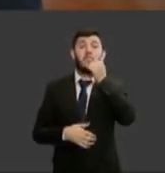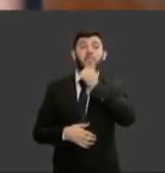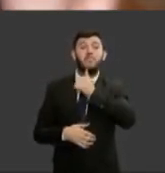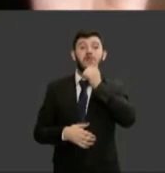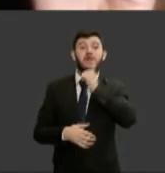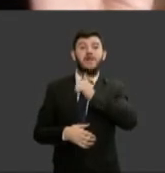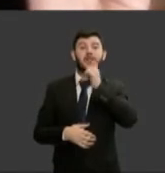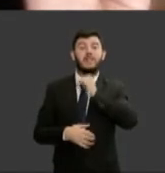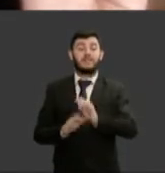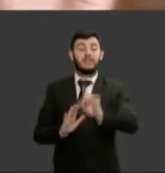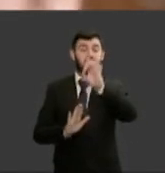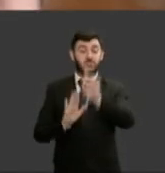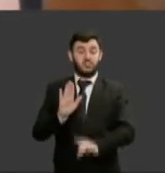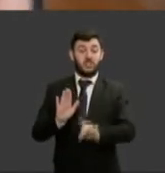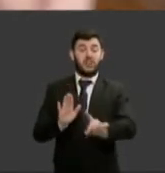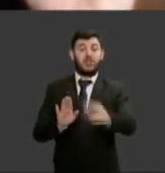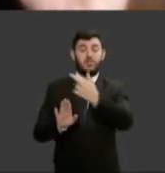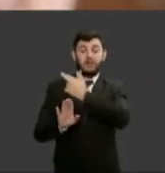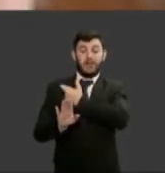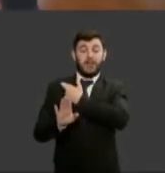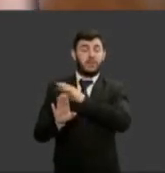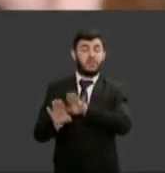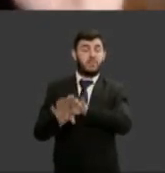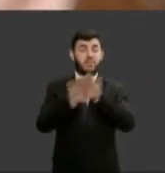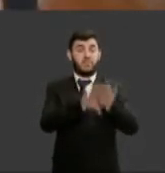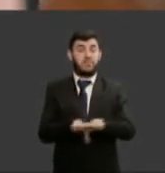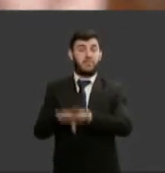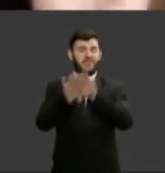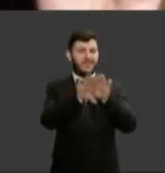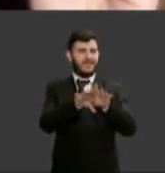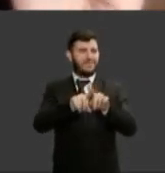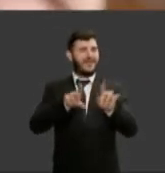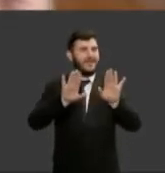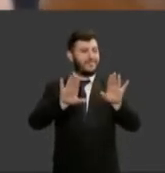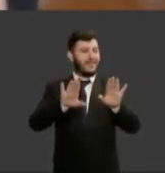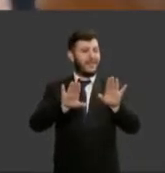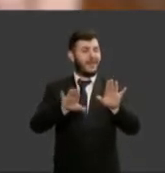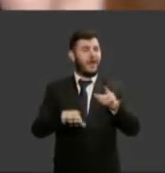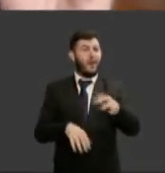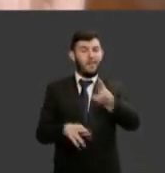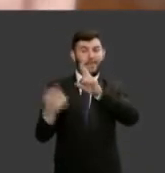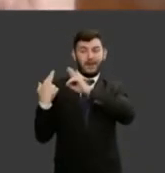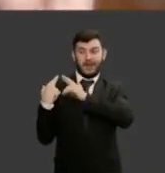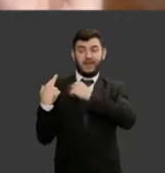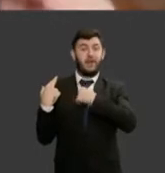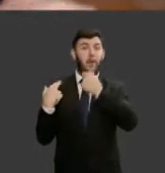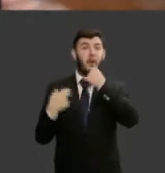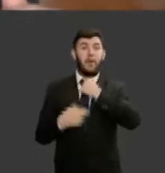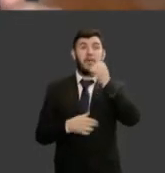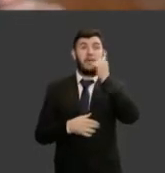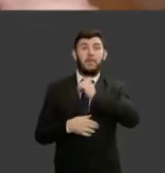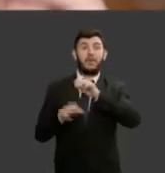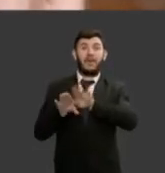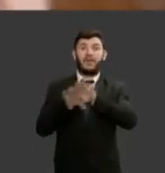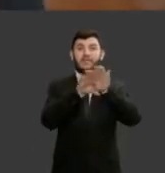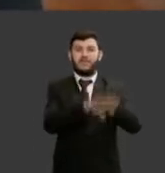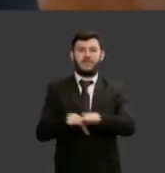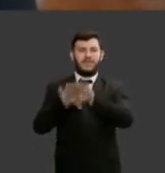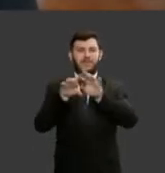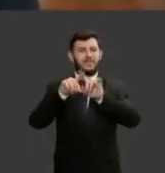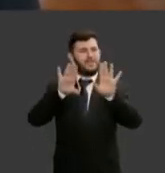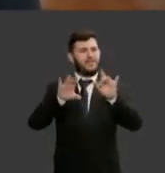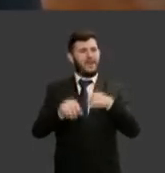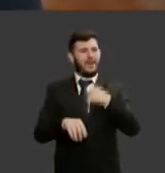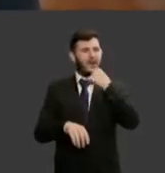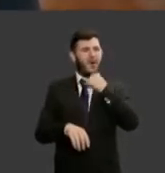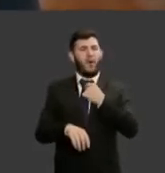parte das obrigações homens e mulheres estão ali junto junto não tem nada de obrigação que o homem tenha que as